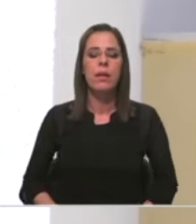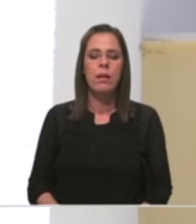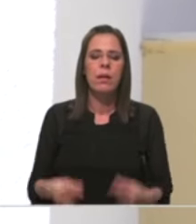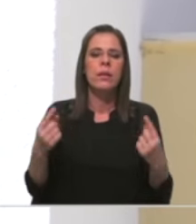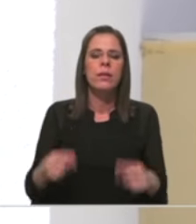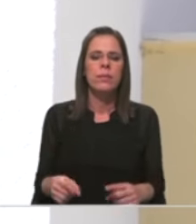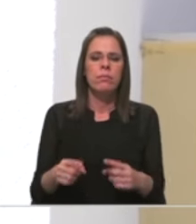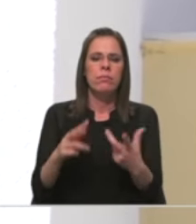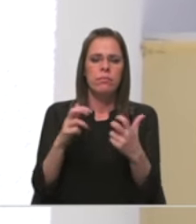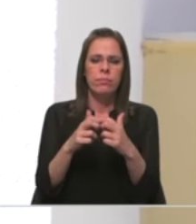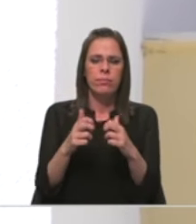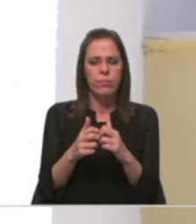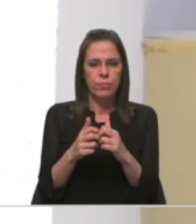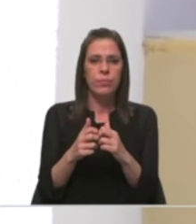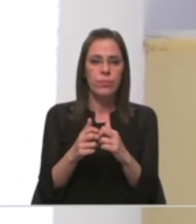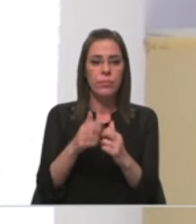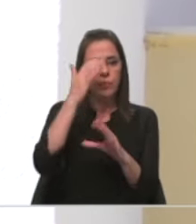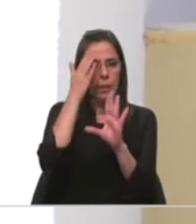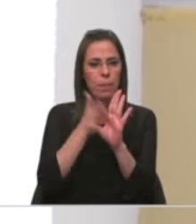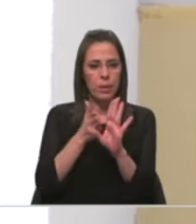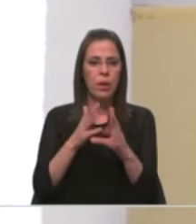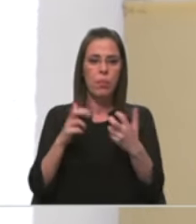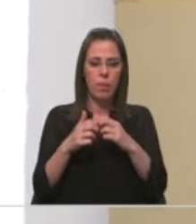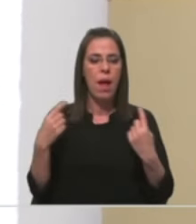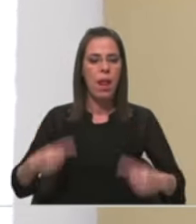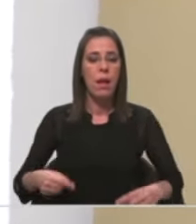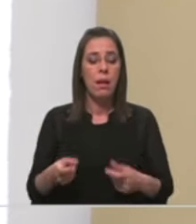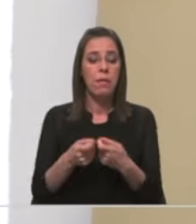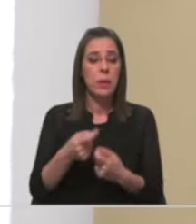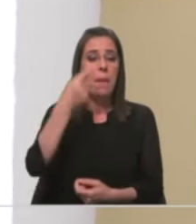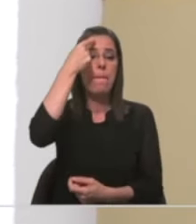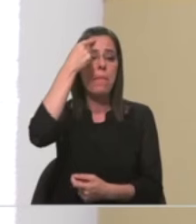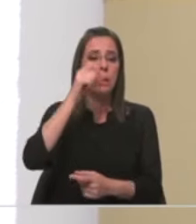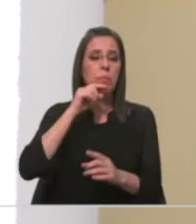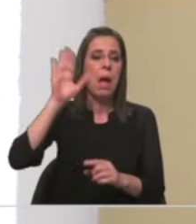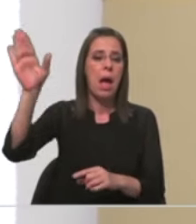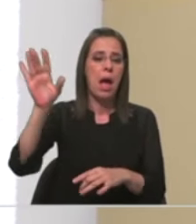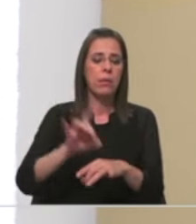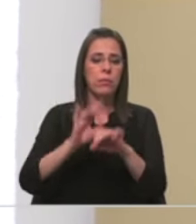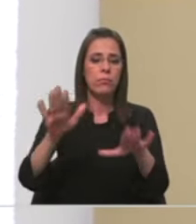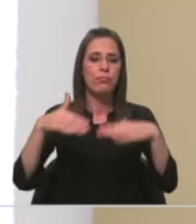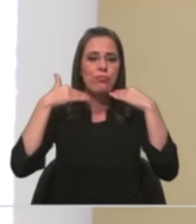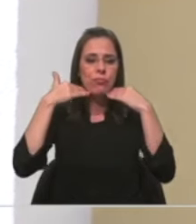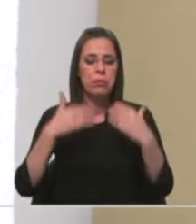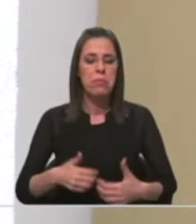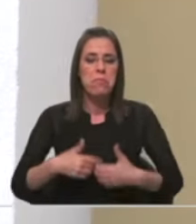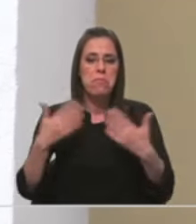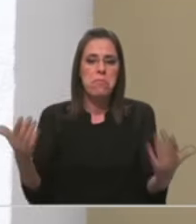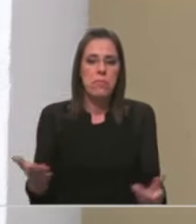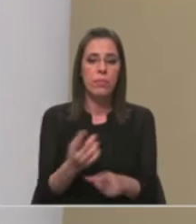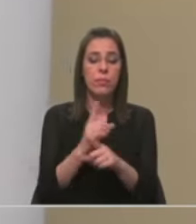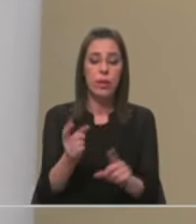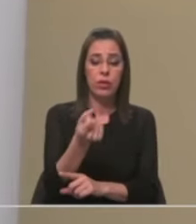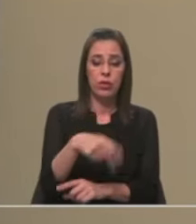ela teria algumas perturbações psicológicas. E, então, os vizinhos pensaram que ela pudesse ter sido internada, até porque